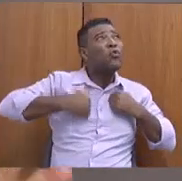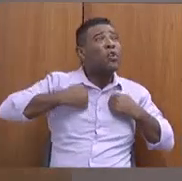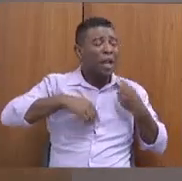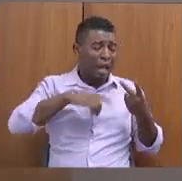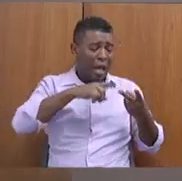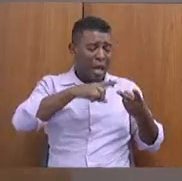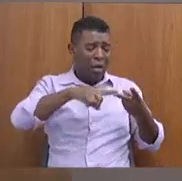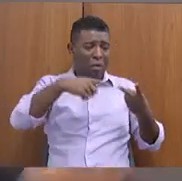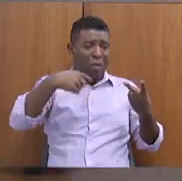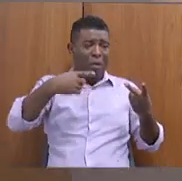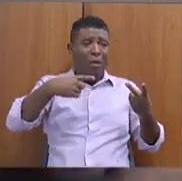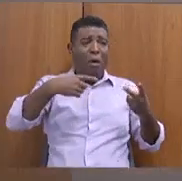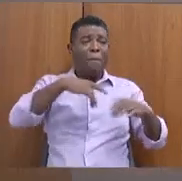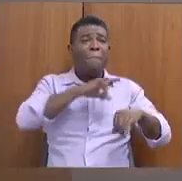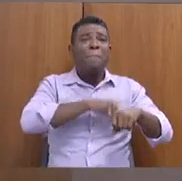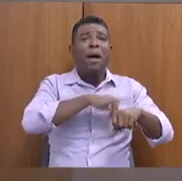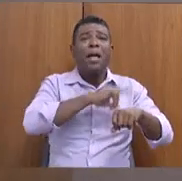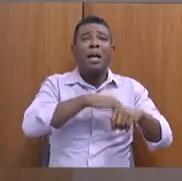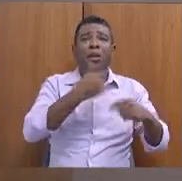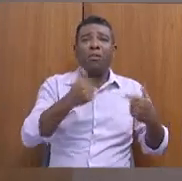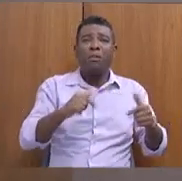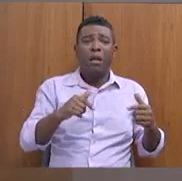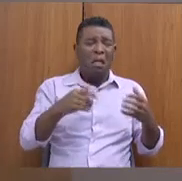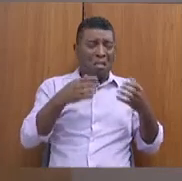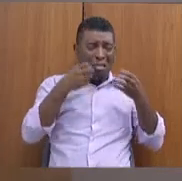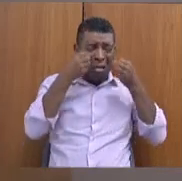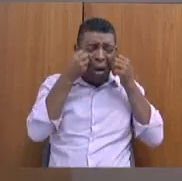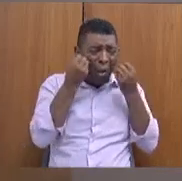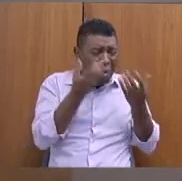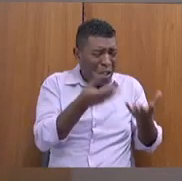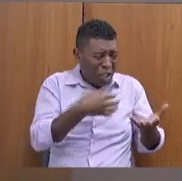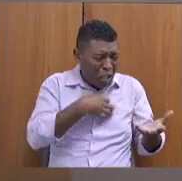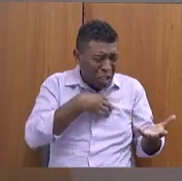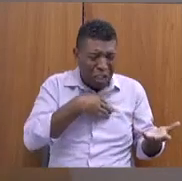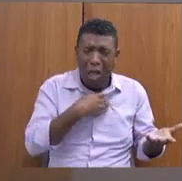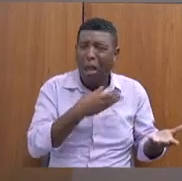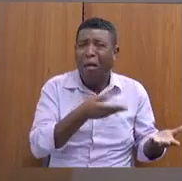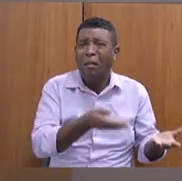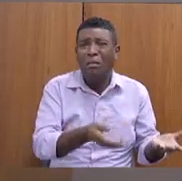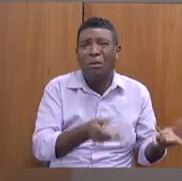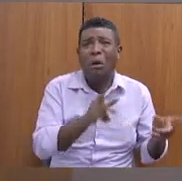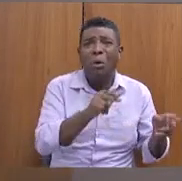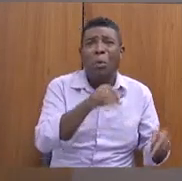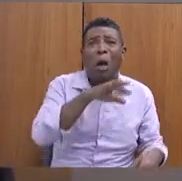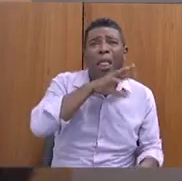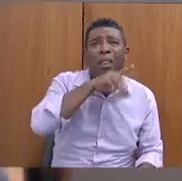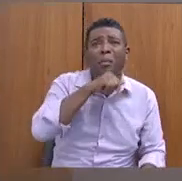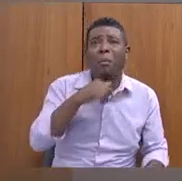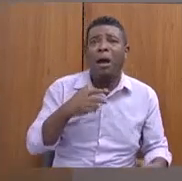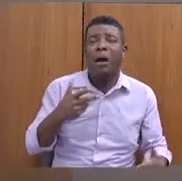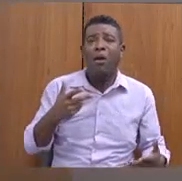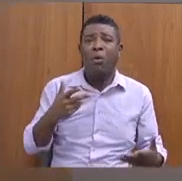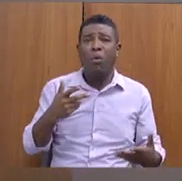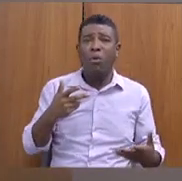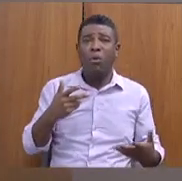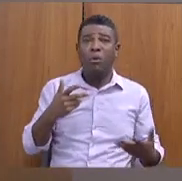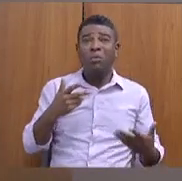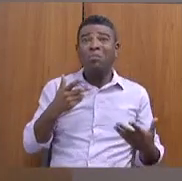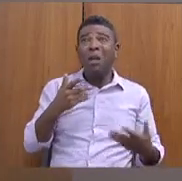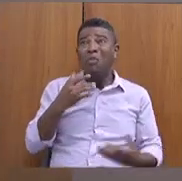malucas. Graças a Deus, não é uma coisa assim, não é uma normalidade, mas existe ainda,